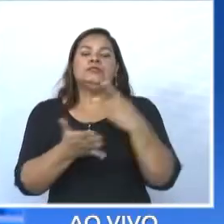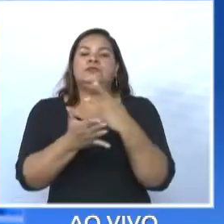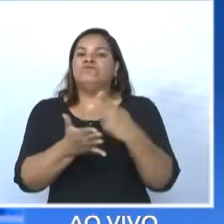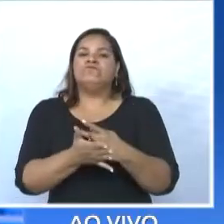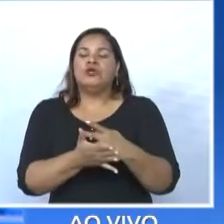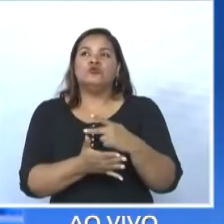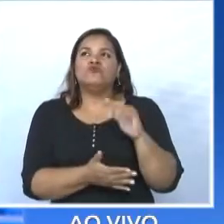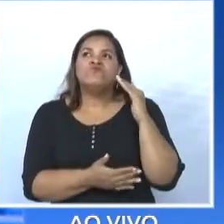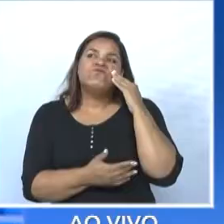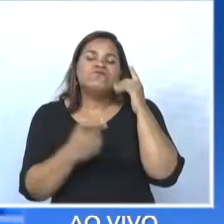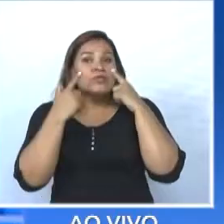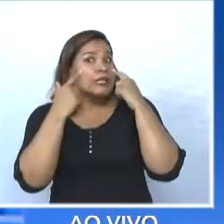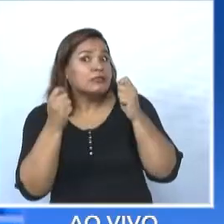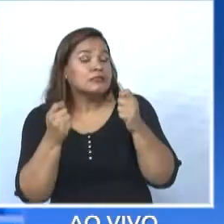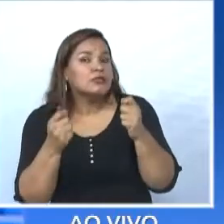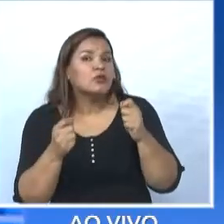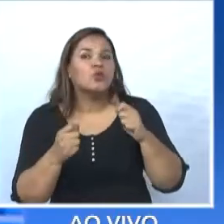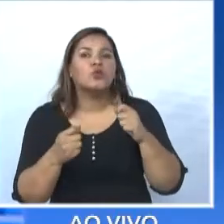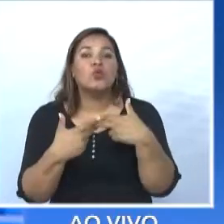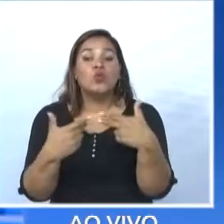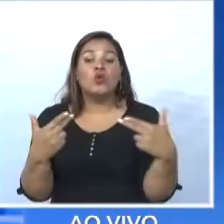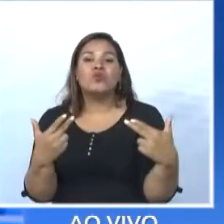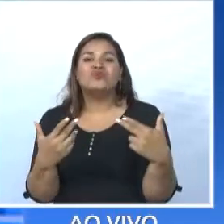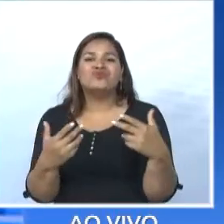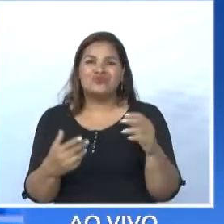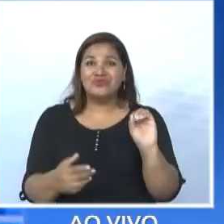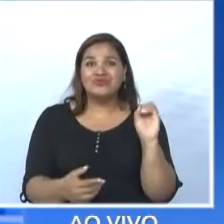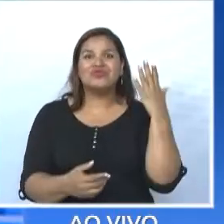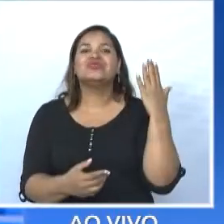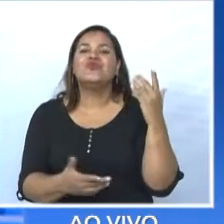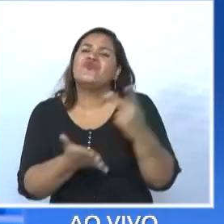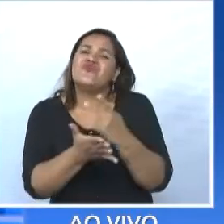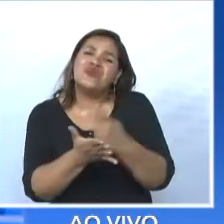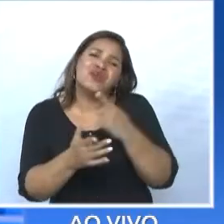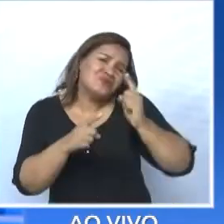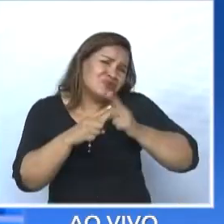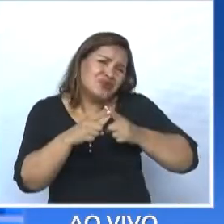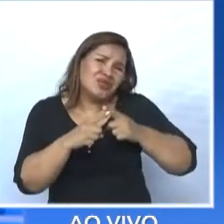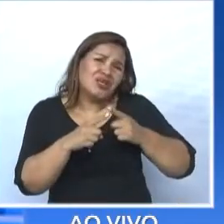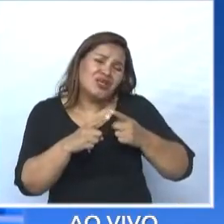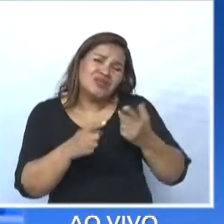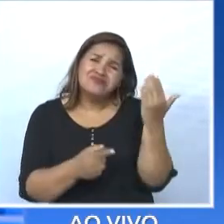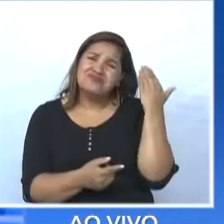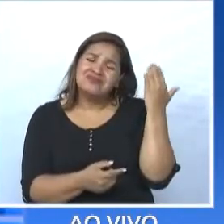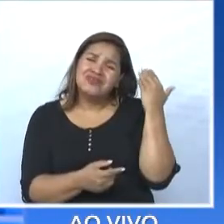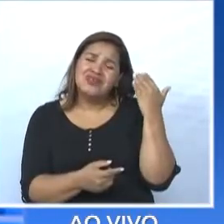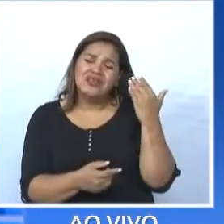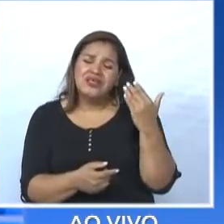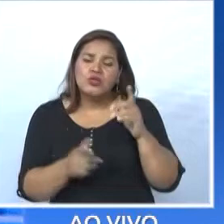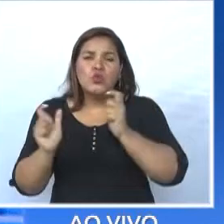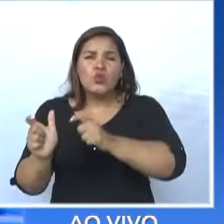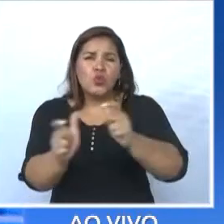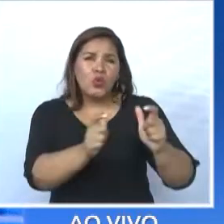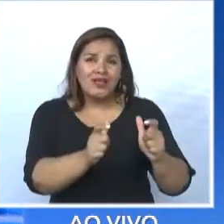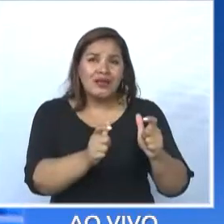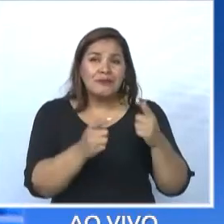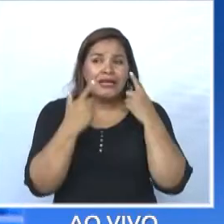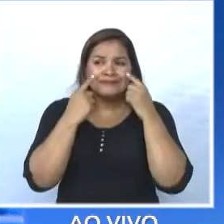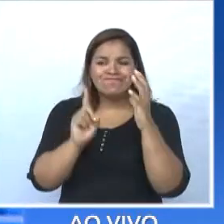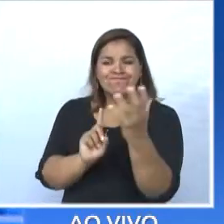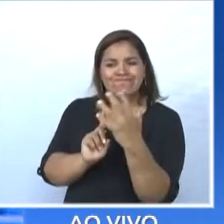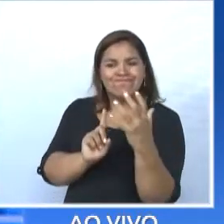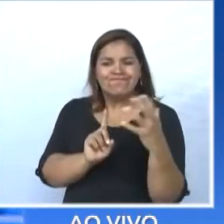o que estava acontecendo na ponta, eu errei porque eu fui atrás de alguns locais para escutar, achando que eu estava escutando a